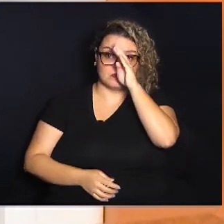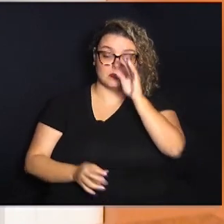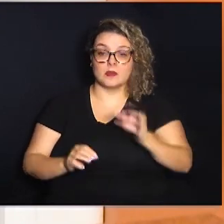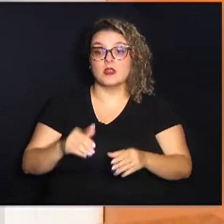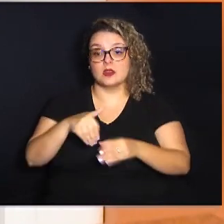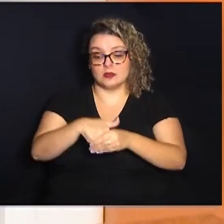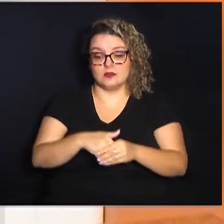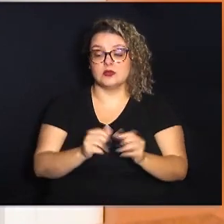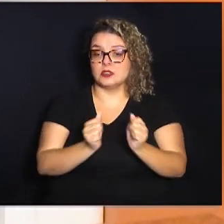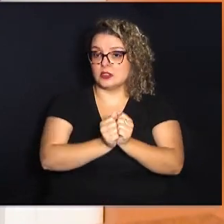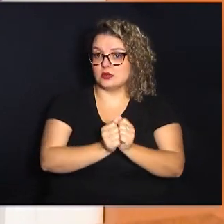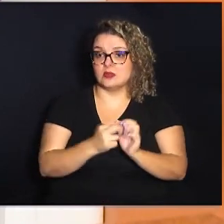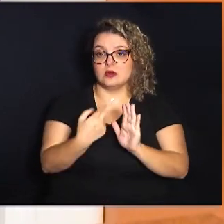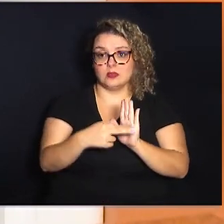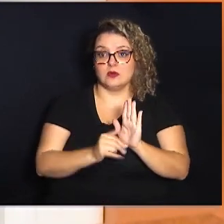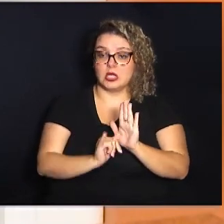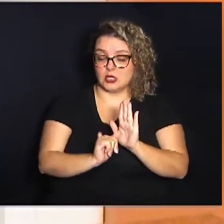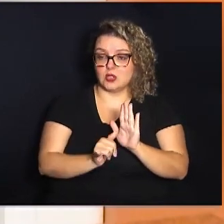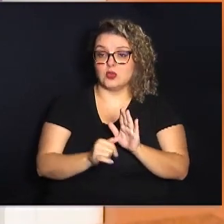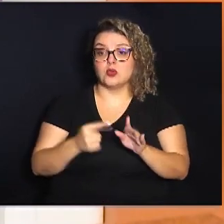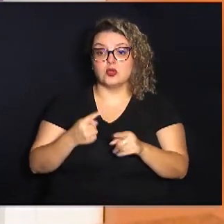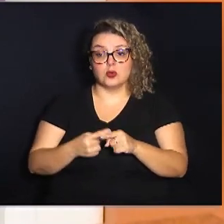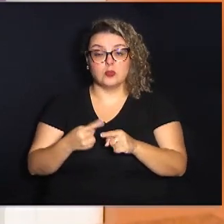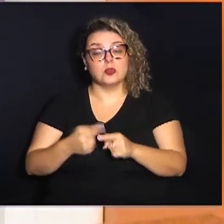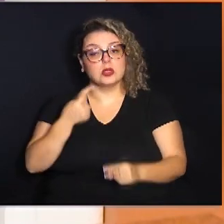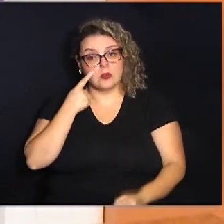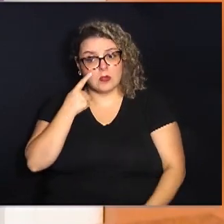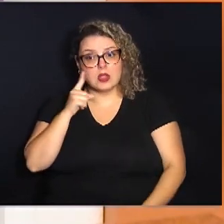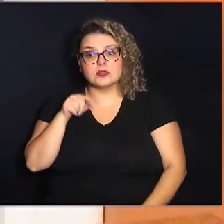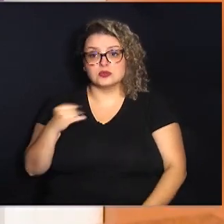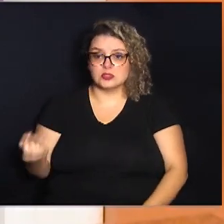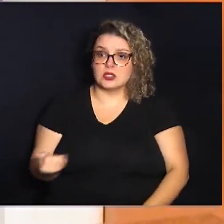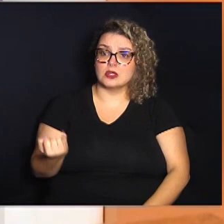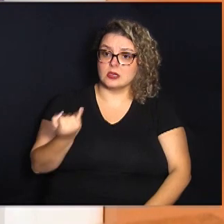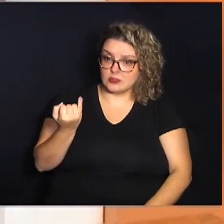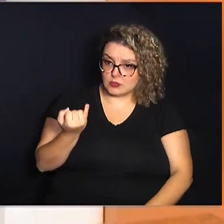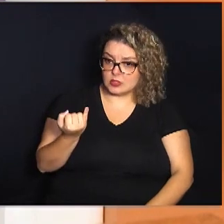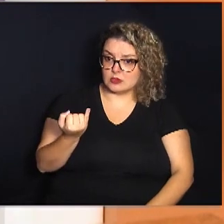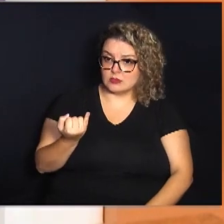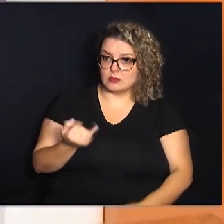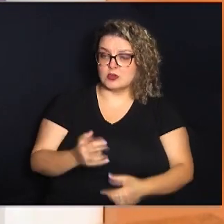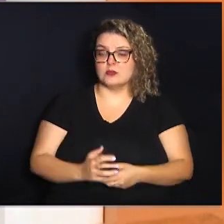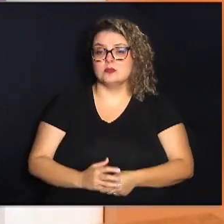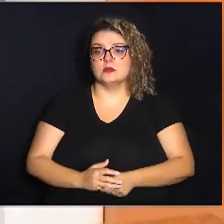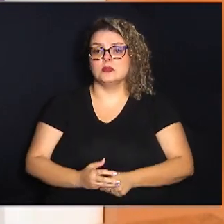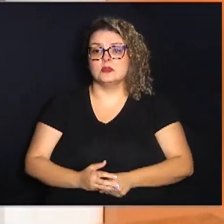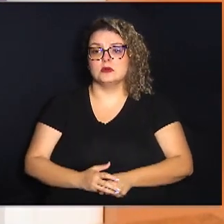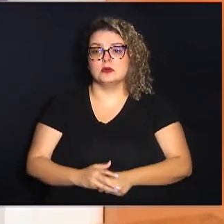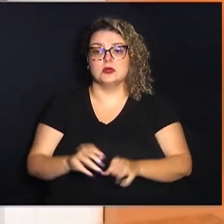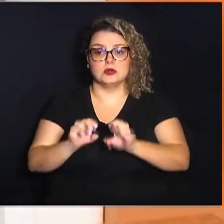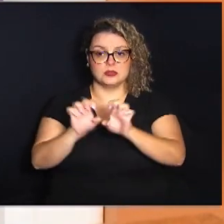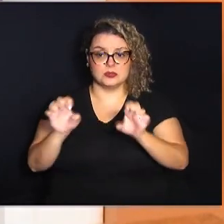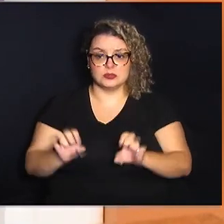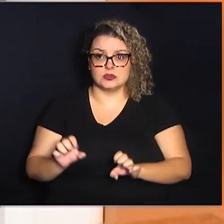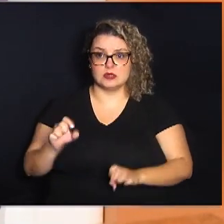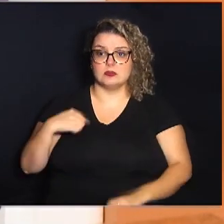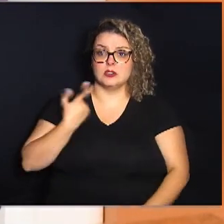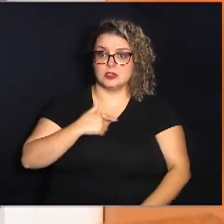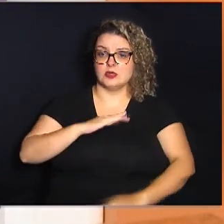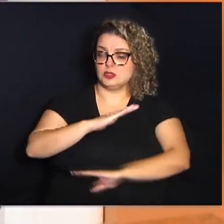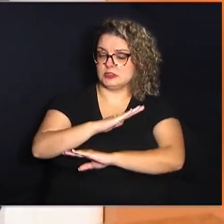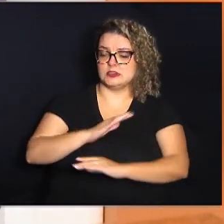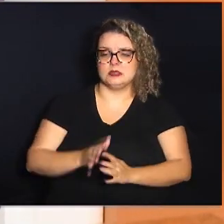também o voto do relator, porque vejo de grande importância e de estruturação aqui para a nossa casa.